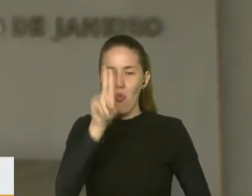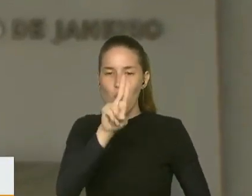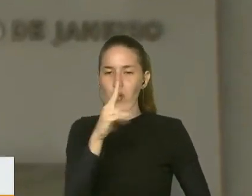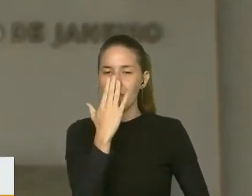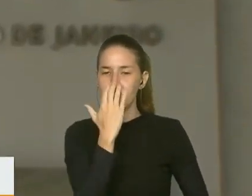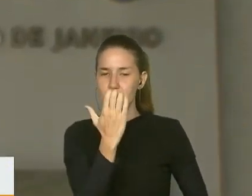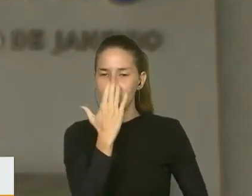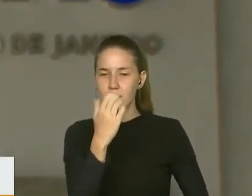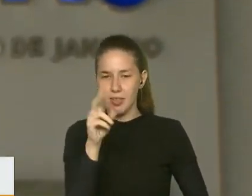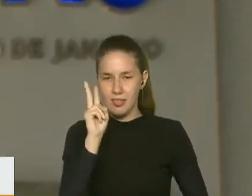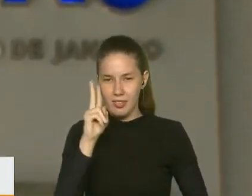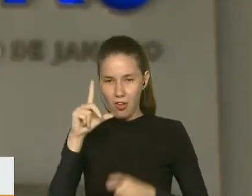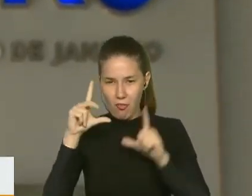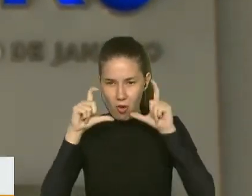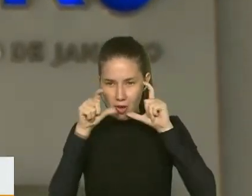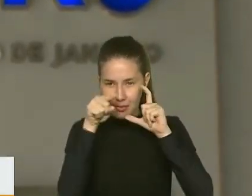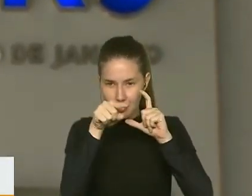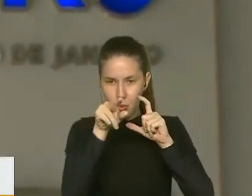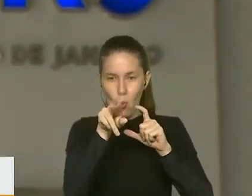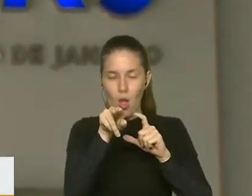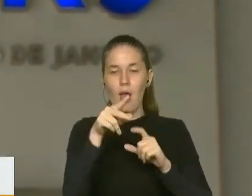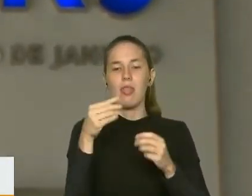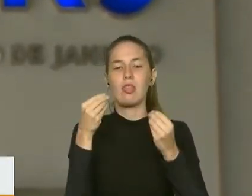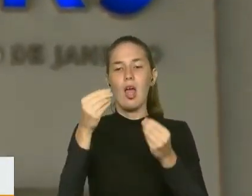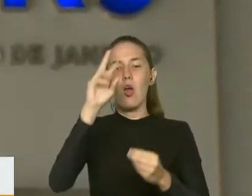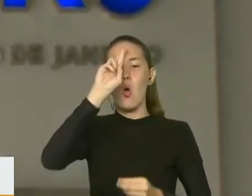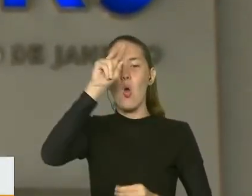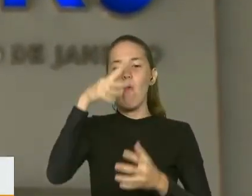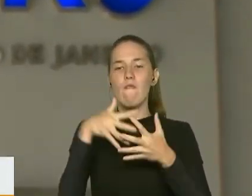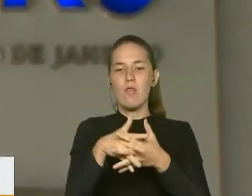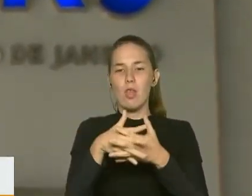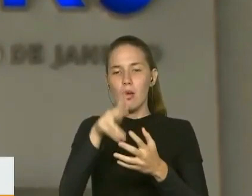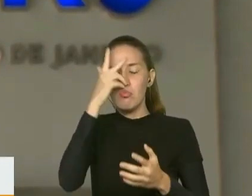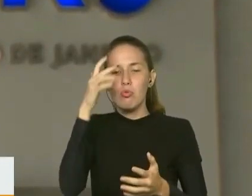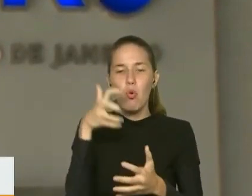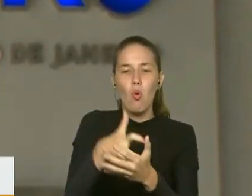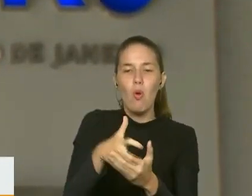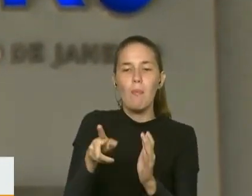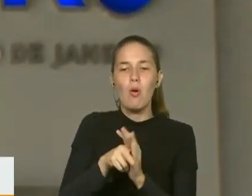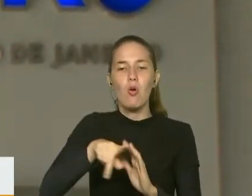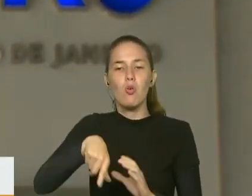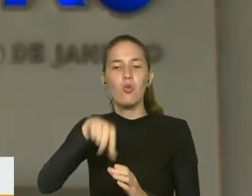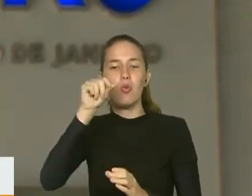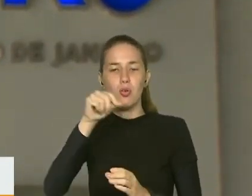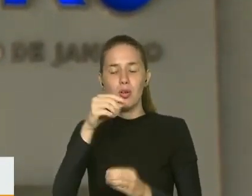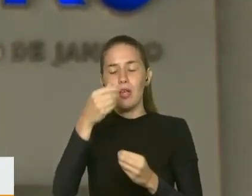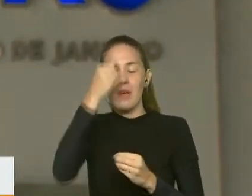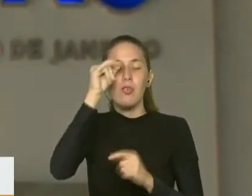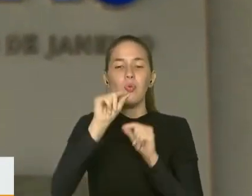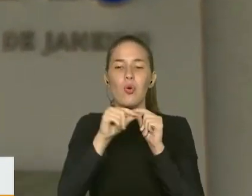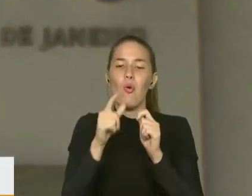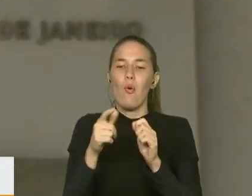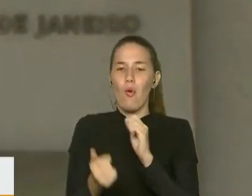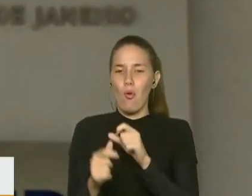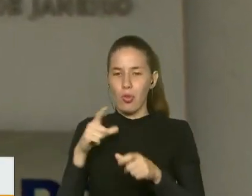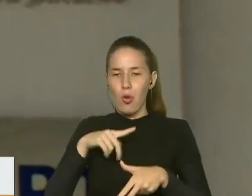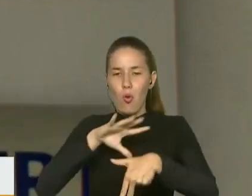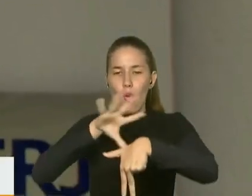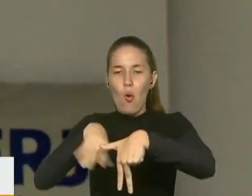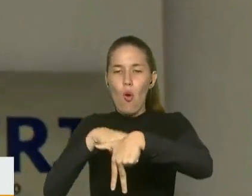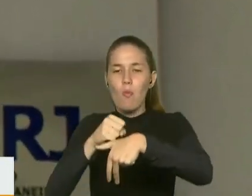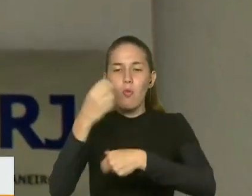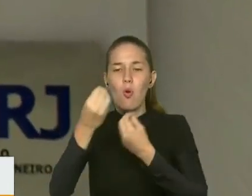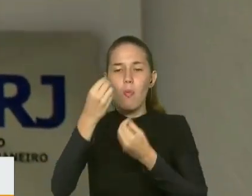Altair Cândido está mostrando aí para a gente Para confundir os interessados na compra de veículos Para evitar esse golpe, o departamento dá algumas dicas